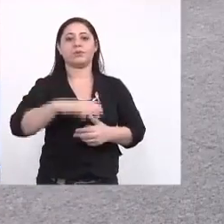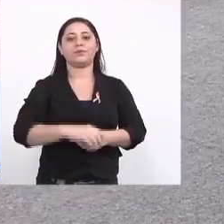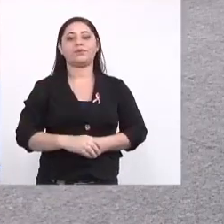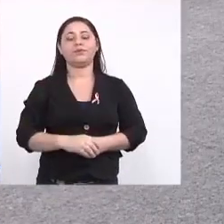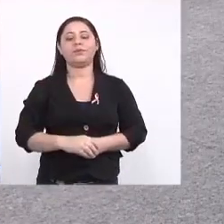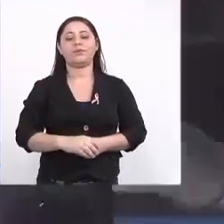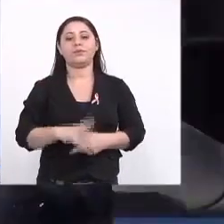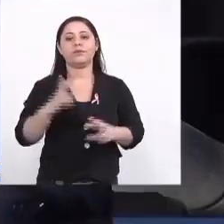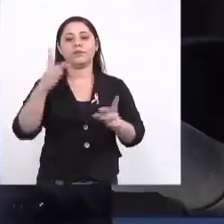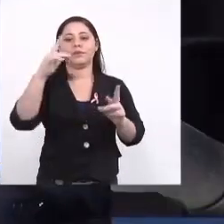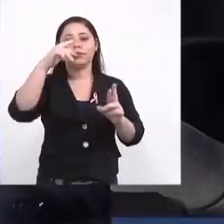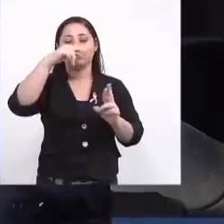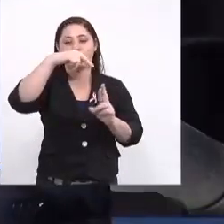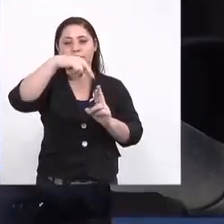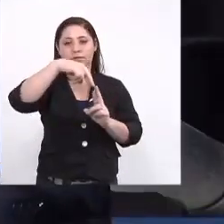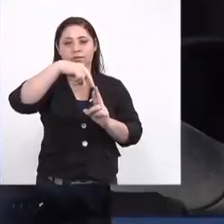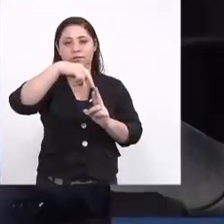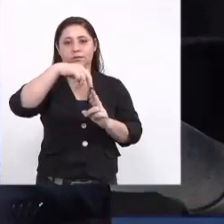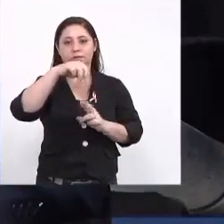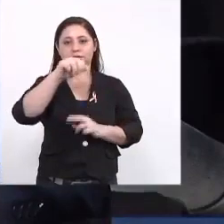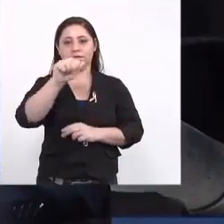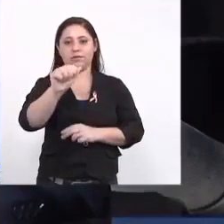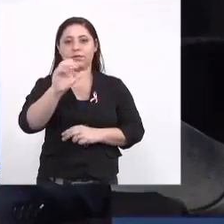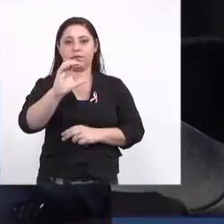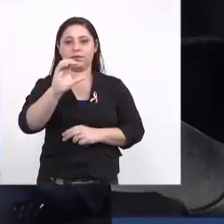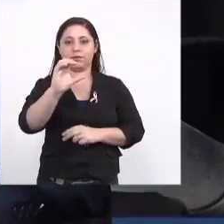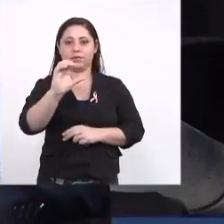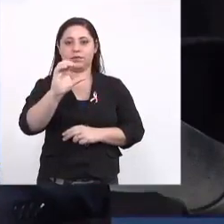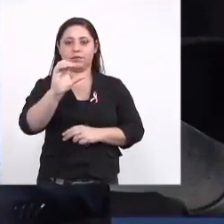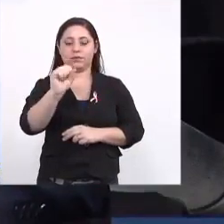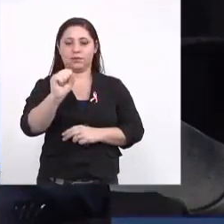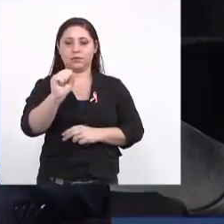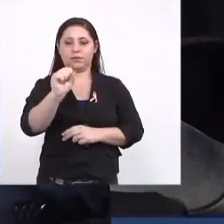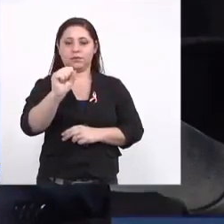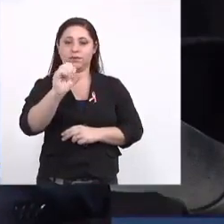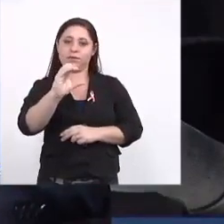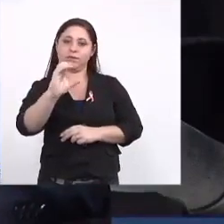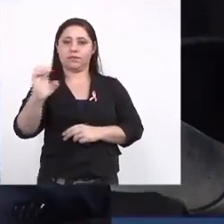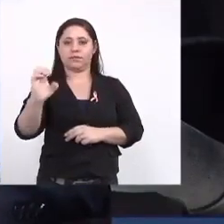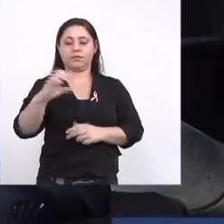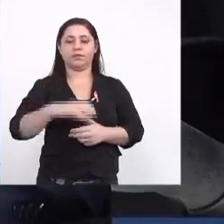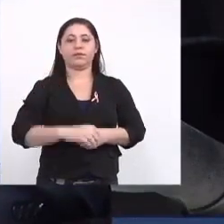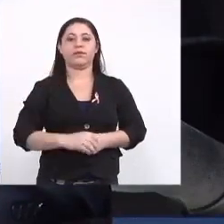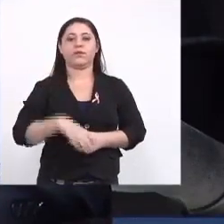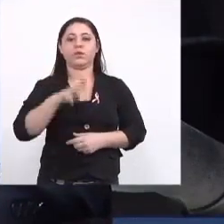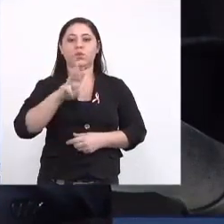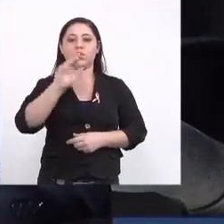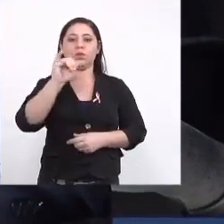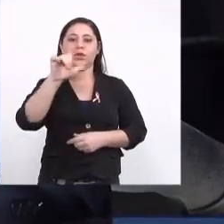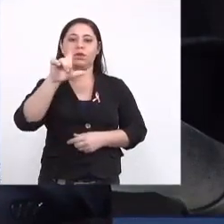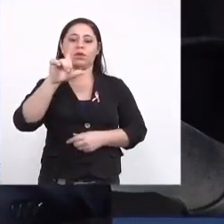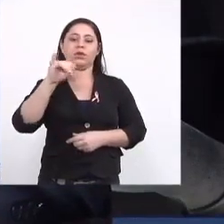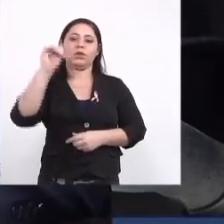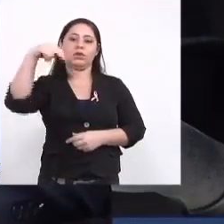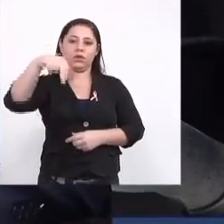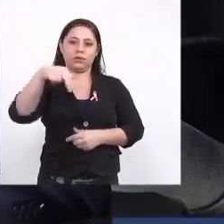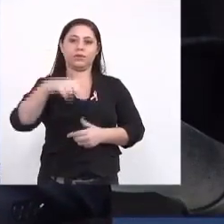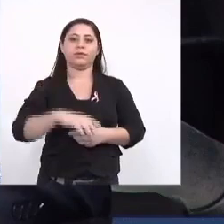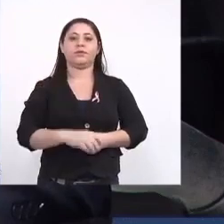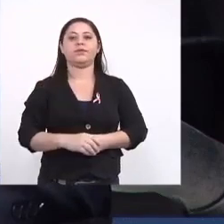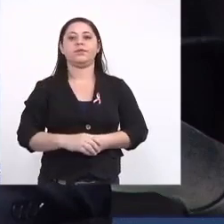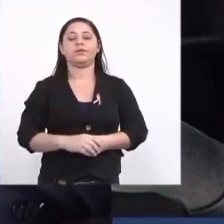representando a ACSCE, William Rosa de Freitas Santos,